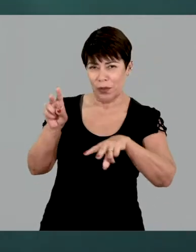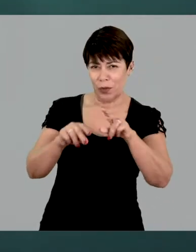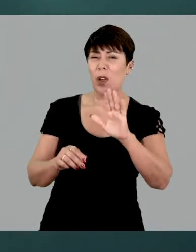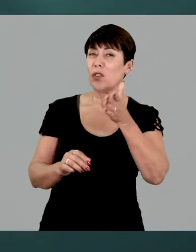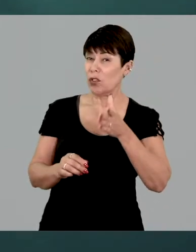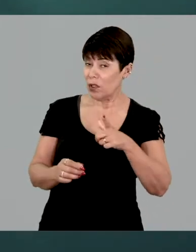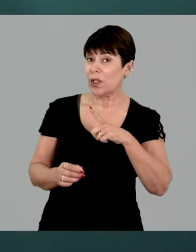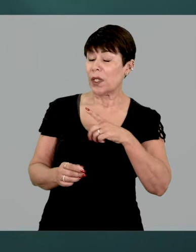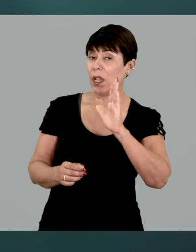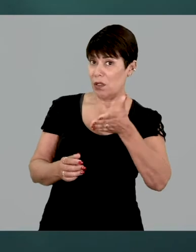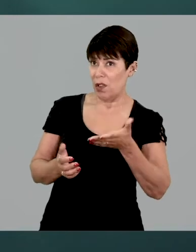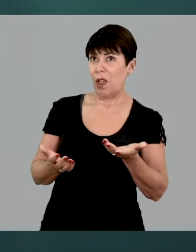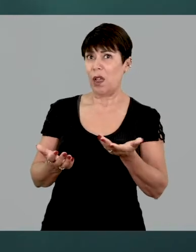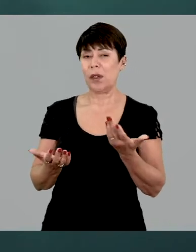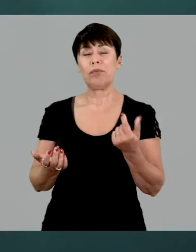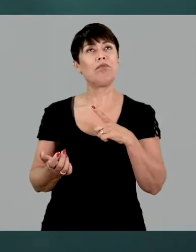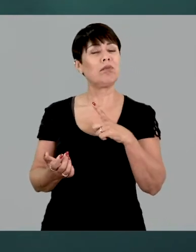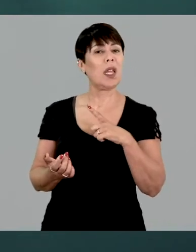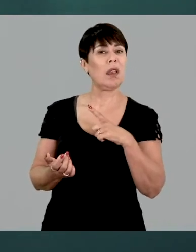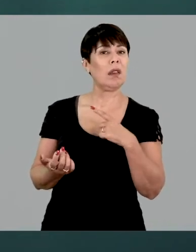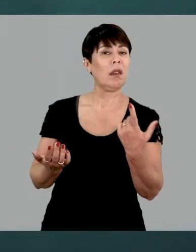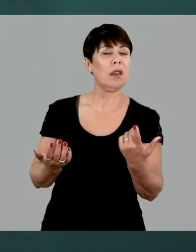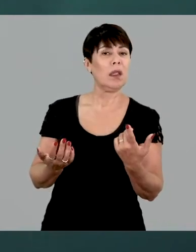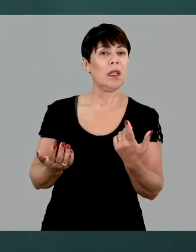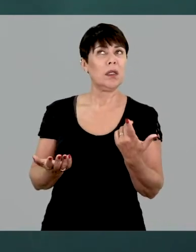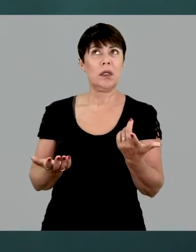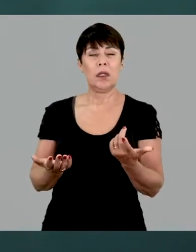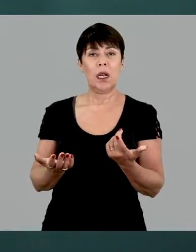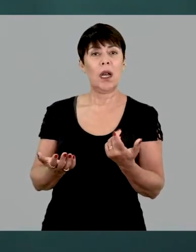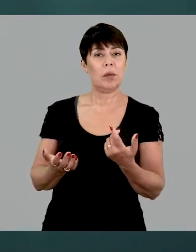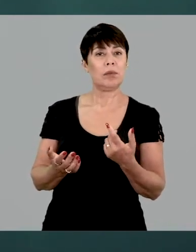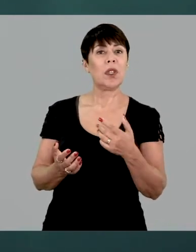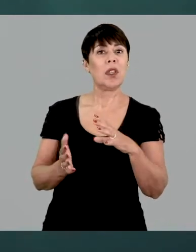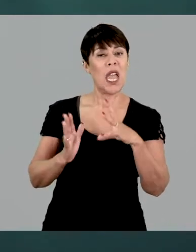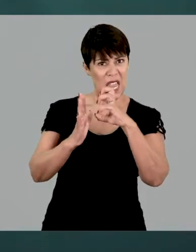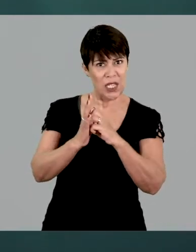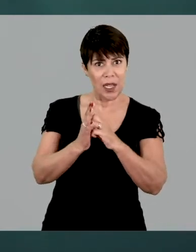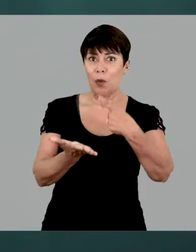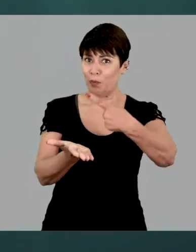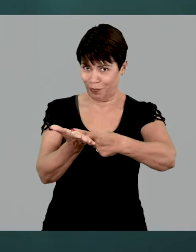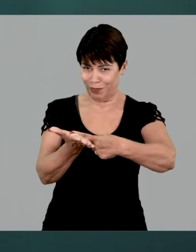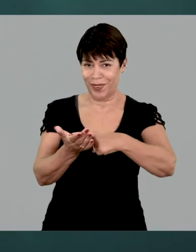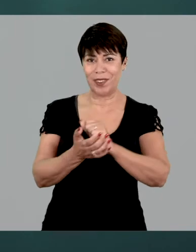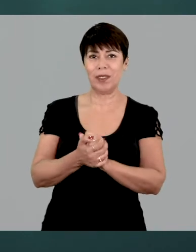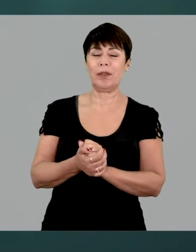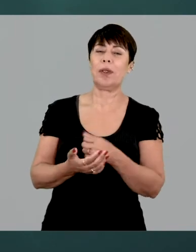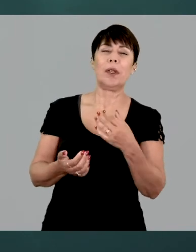já existem editais afirmativos, né?